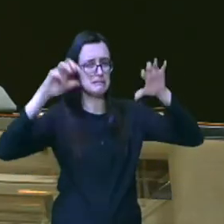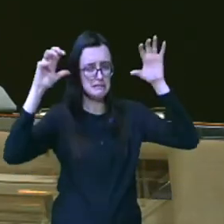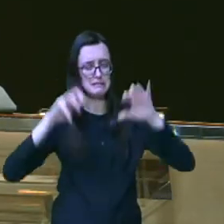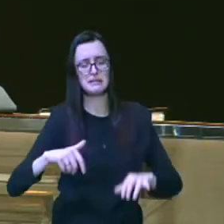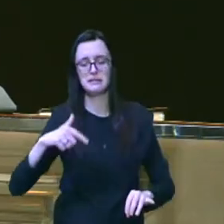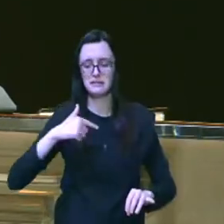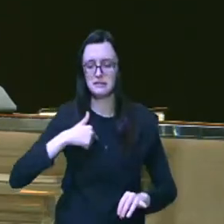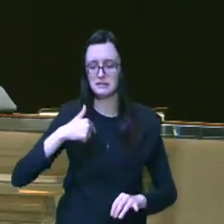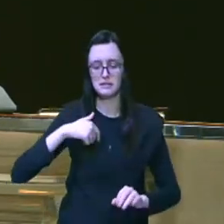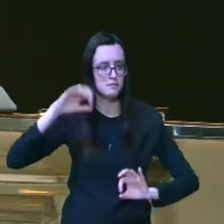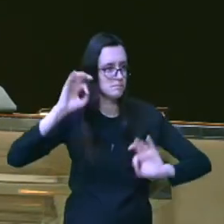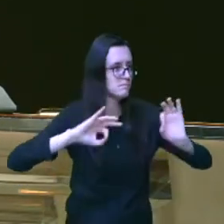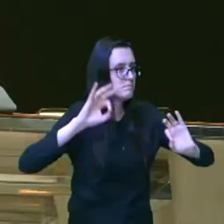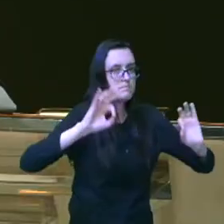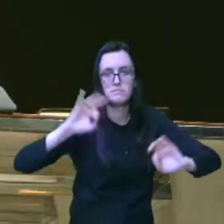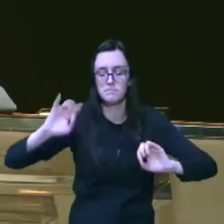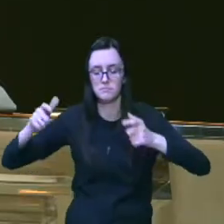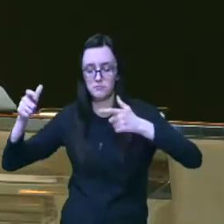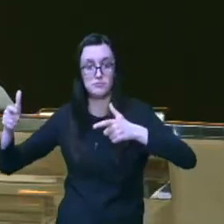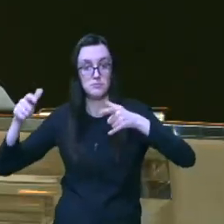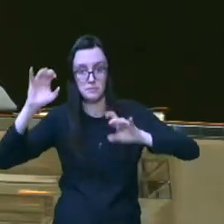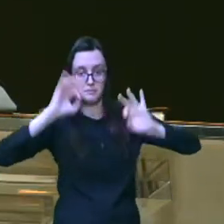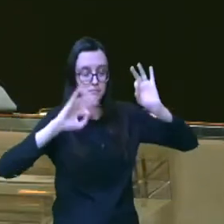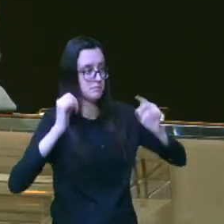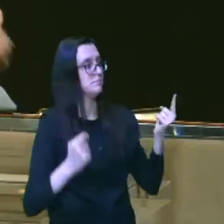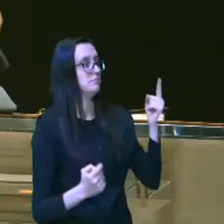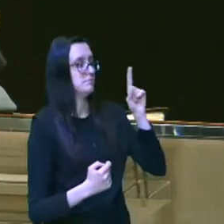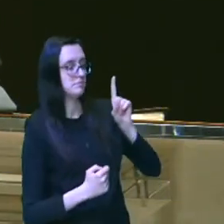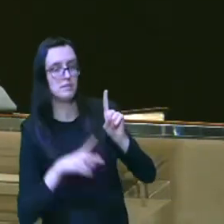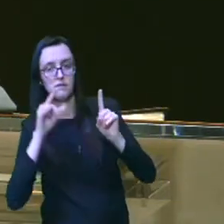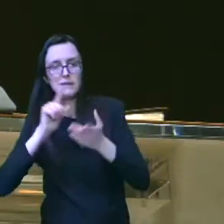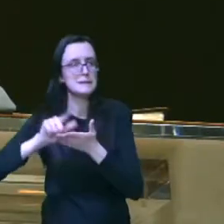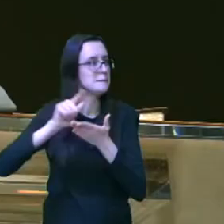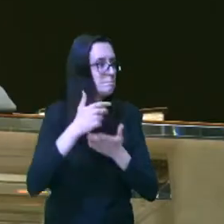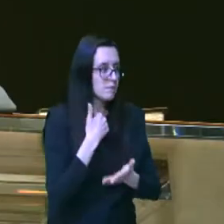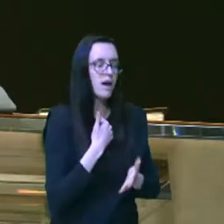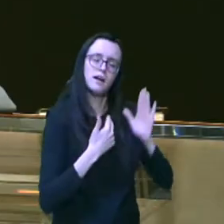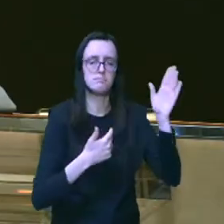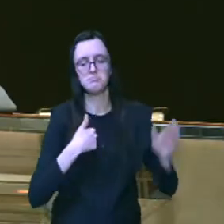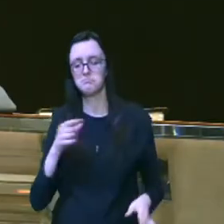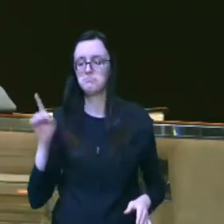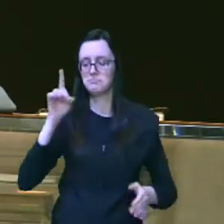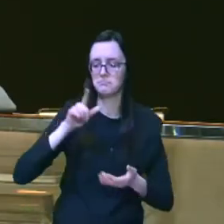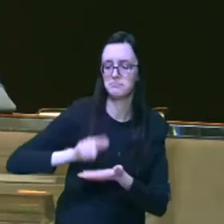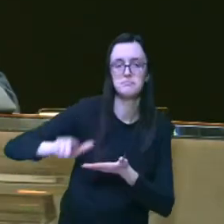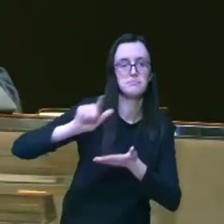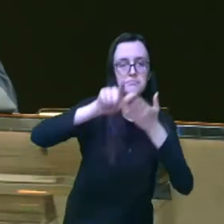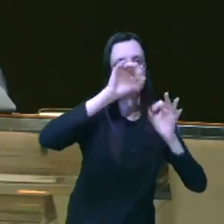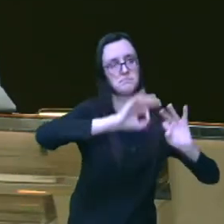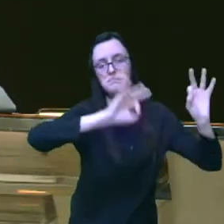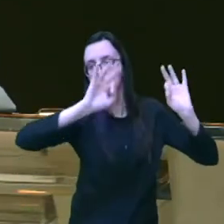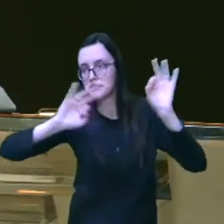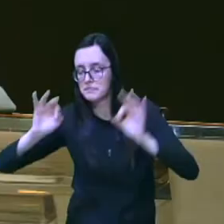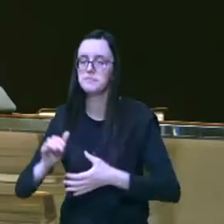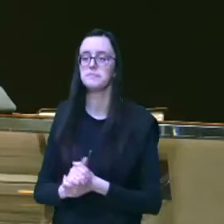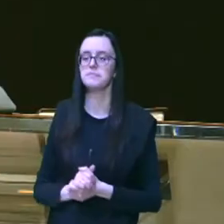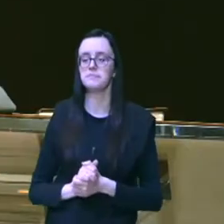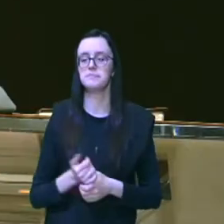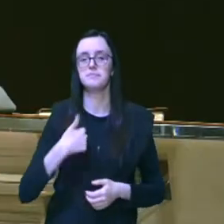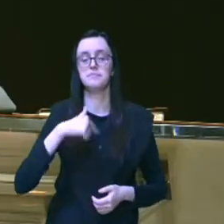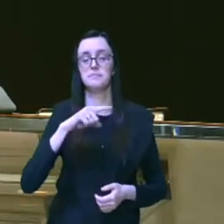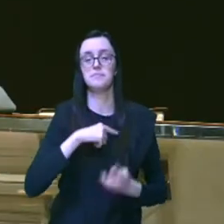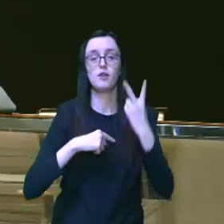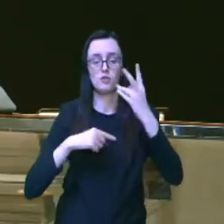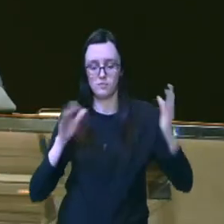preparar o local pro culto a pessoa queria fazer a limpeza não pôde eu falei eu vou e fui lá limpar preparar e eu tinha duas